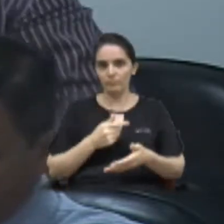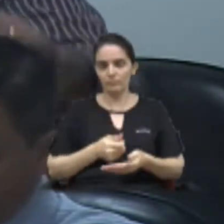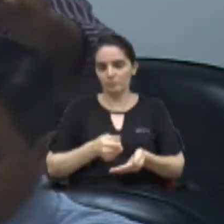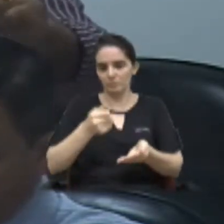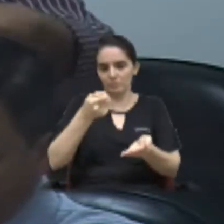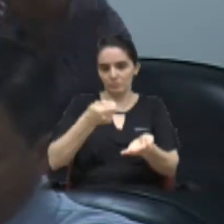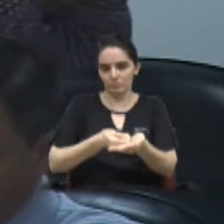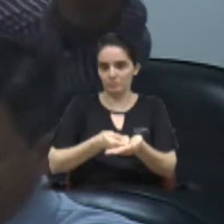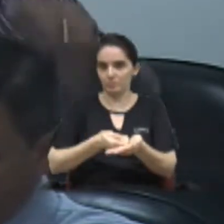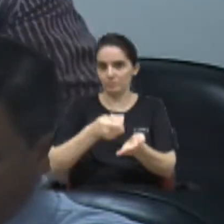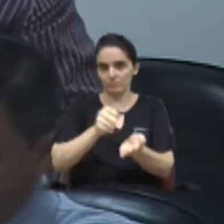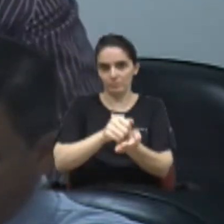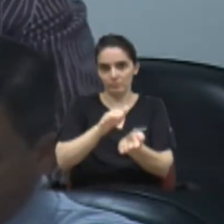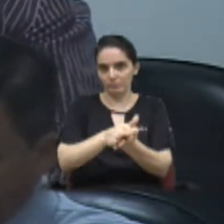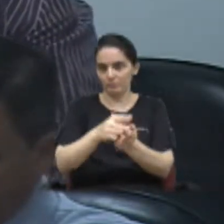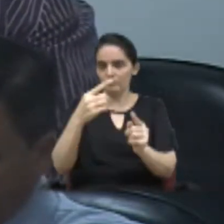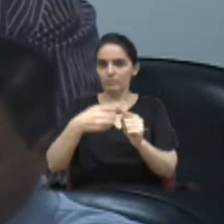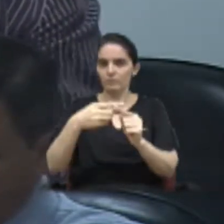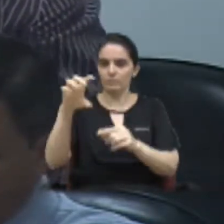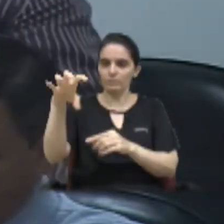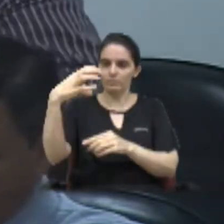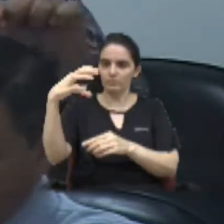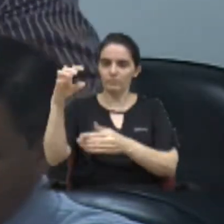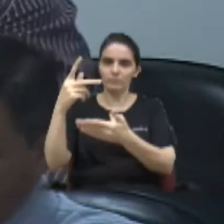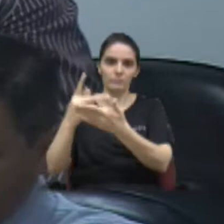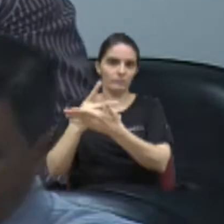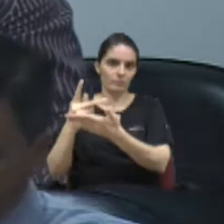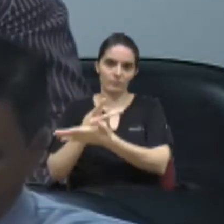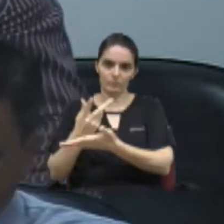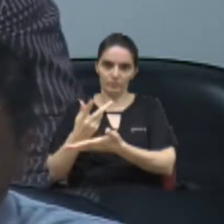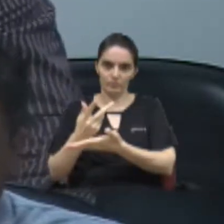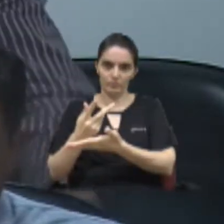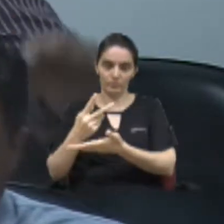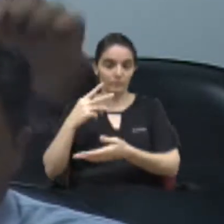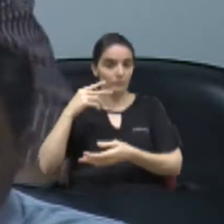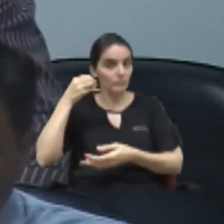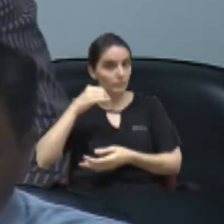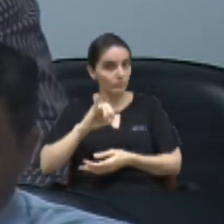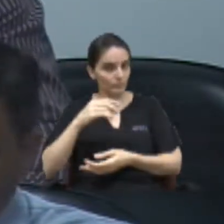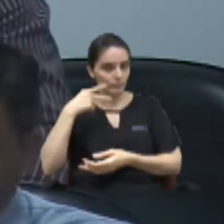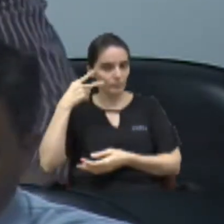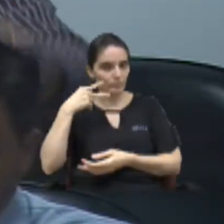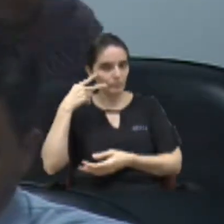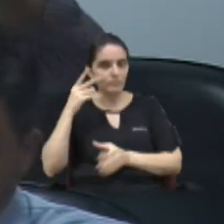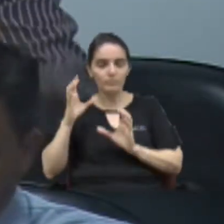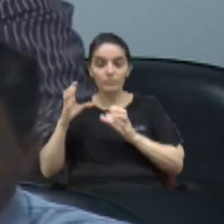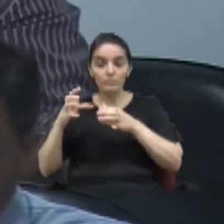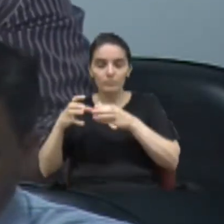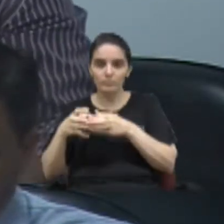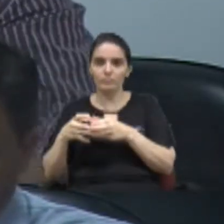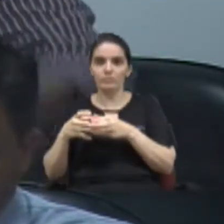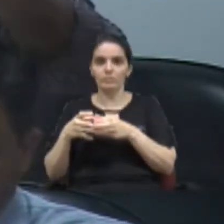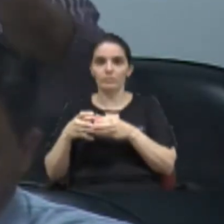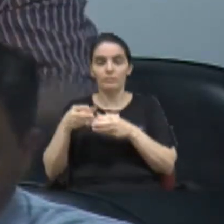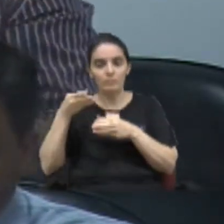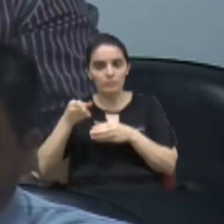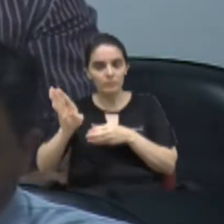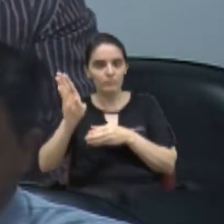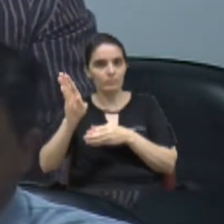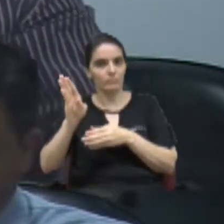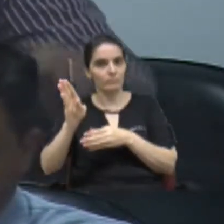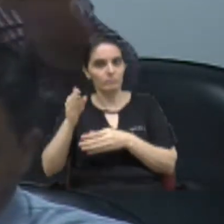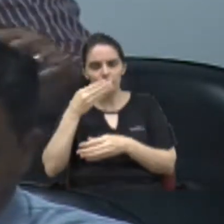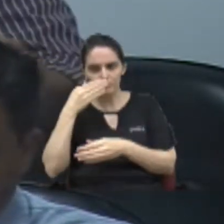radar ou de qualquer outra situação. Então, quando nós, vereadores, formamos uma comissão, e vamos atrás, e